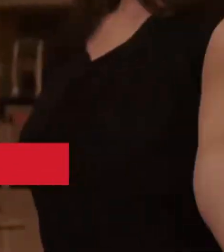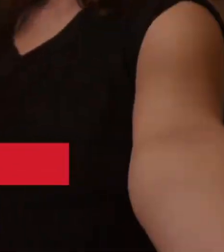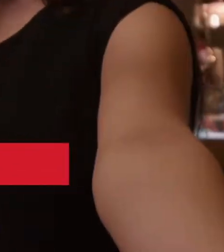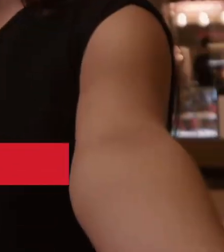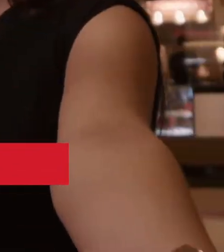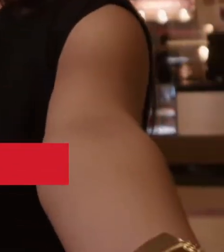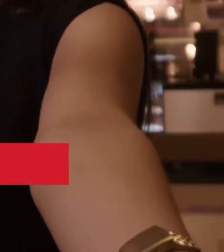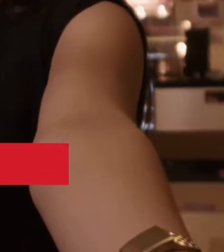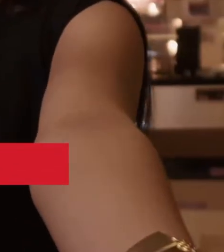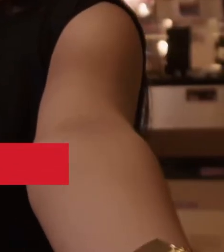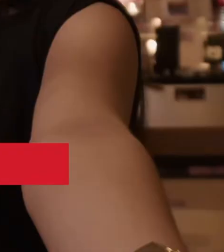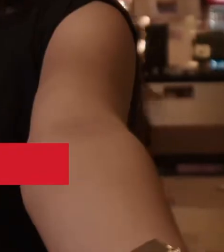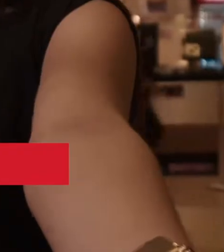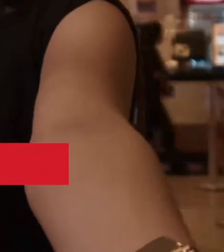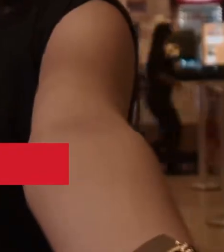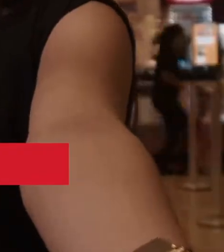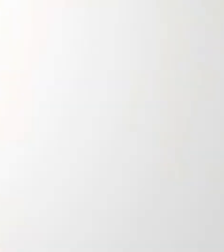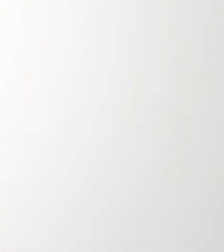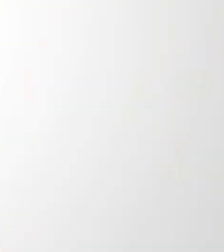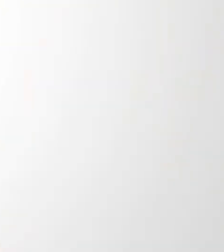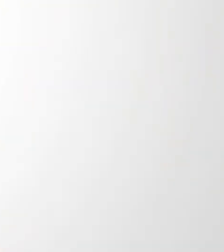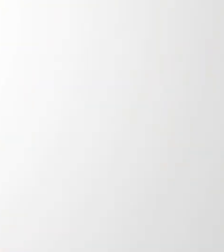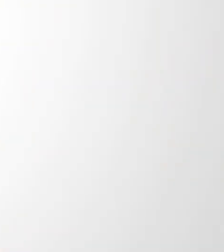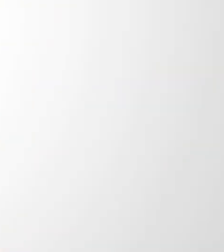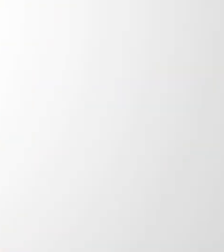Gonçalves Dias. Aprenda onde estiver.